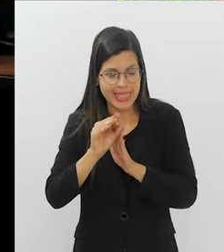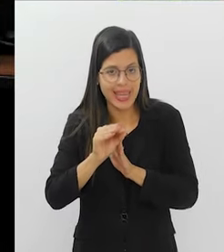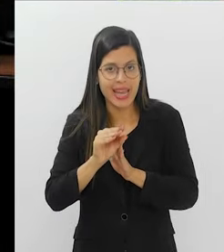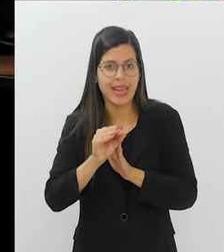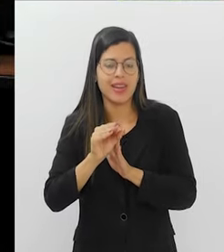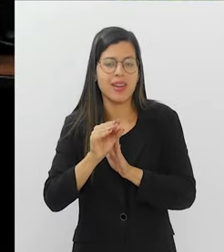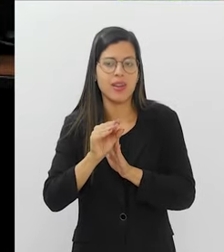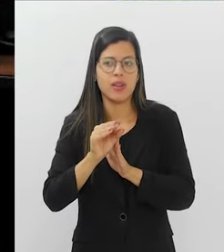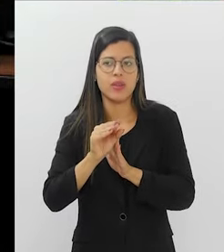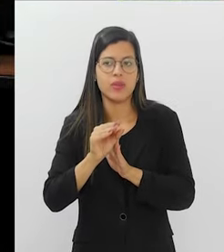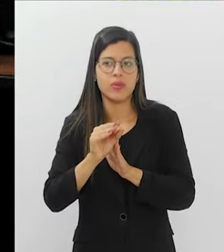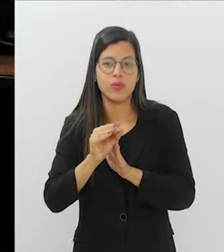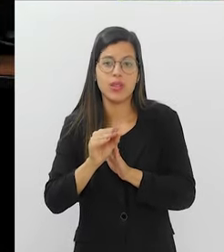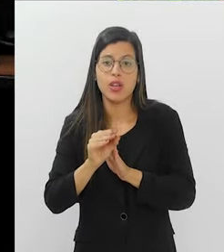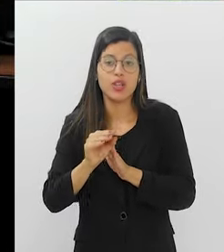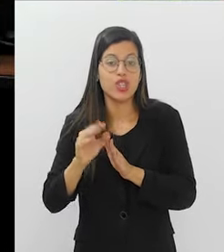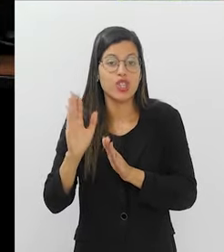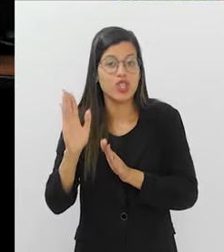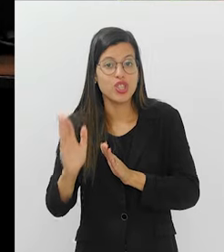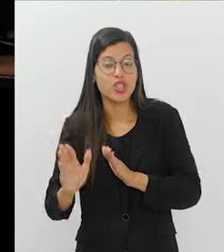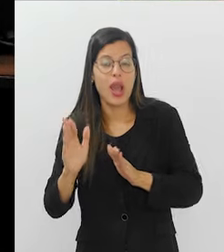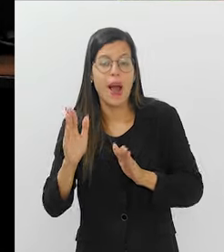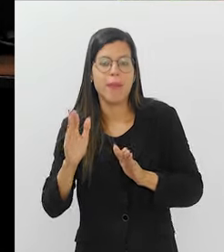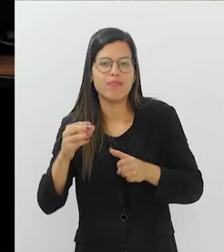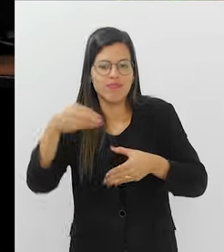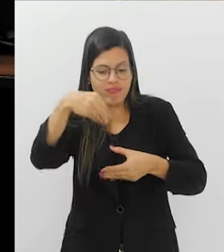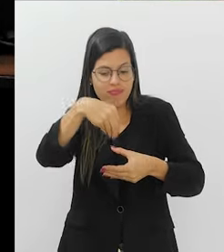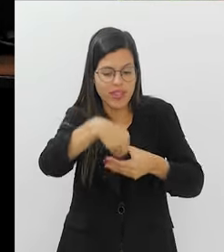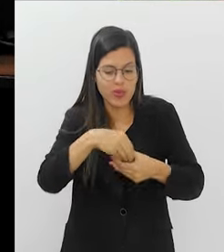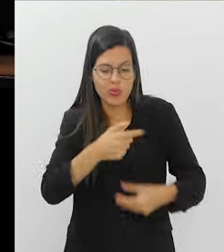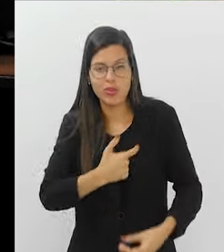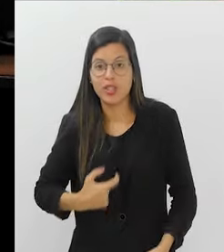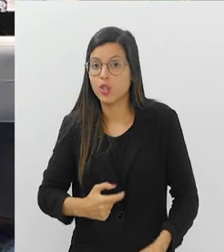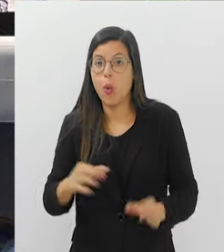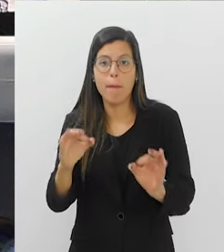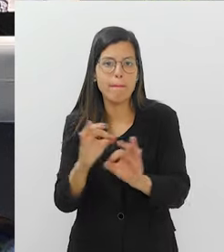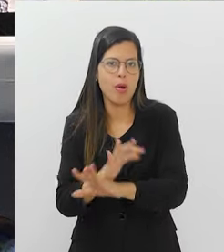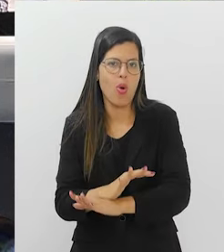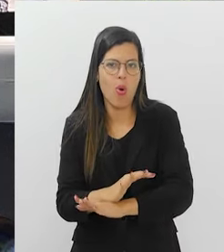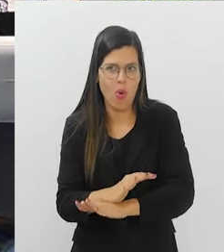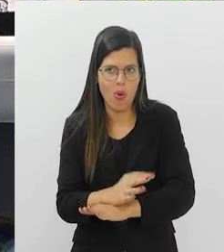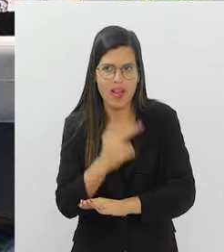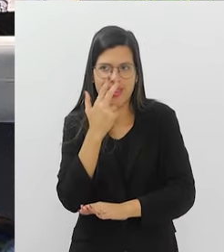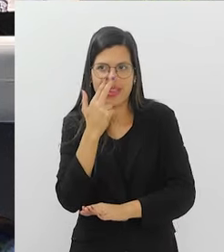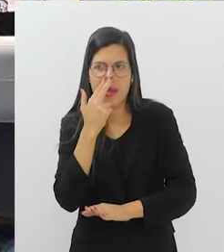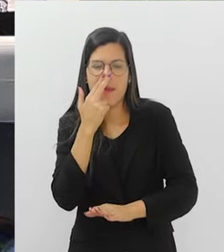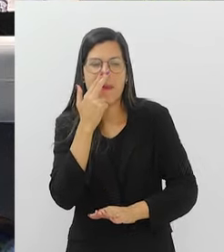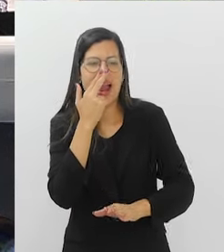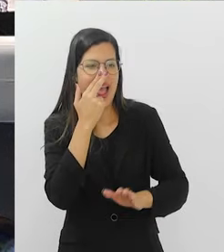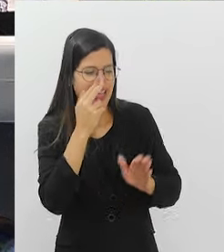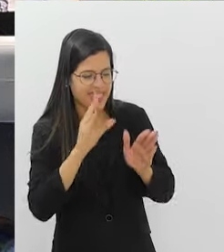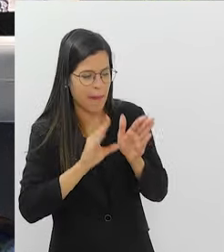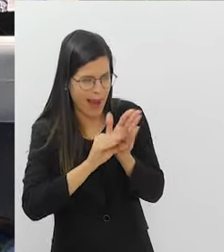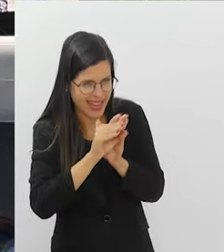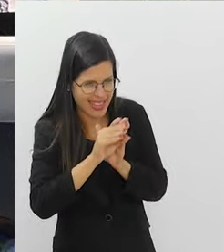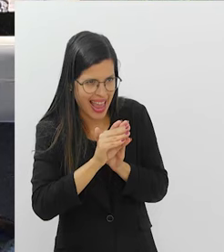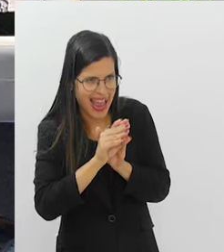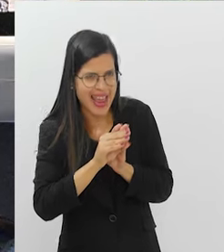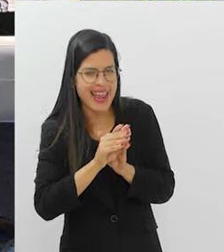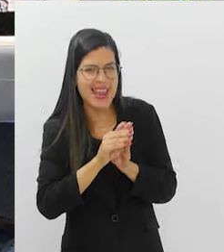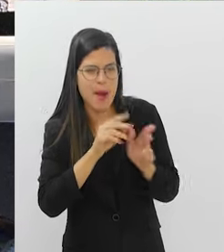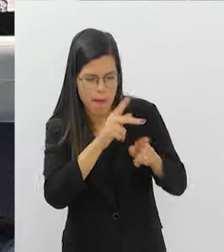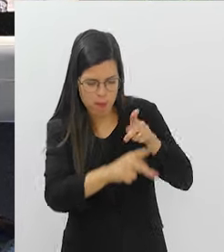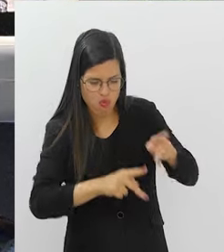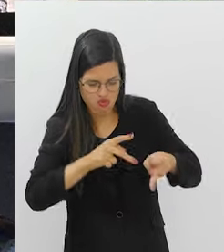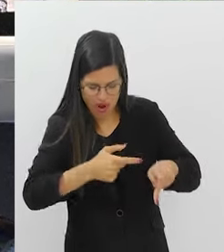bactérias e coloca elas já prontinhas no nosso intestino. carga extra de bactéria para povoar o intestino. Mais isso,